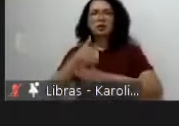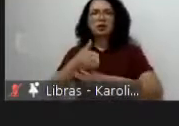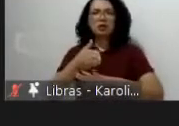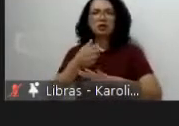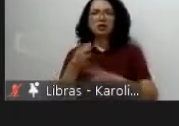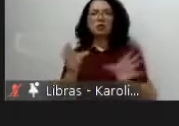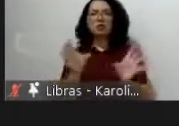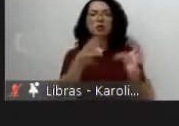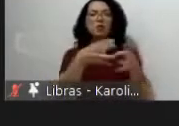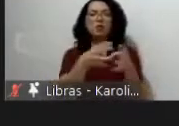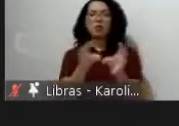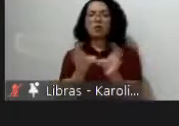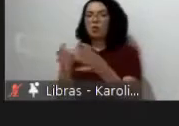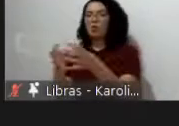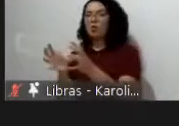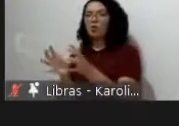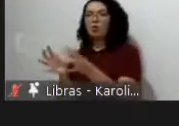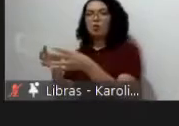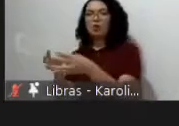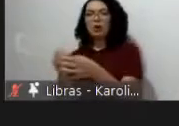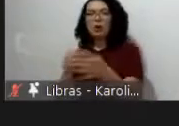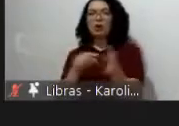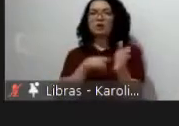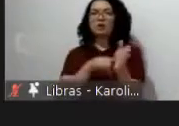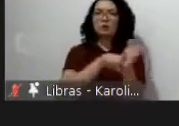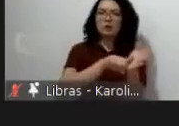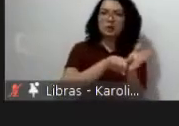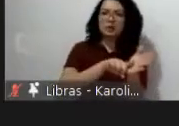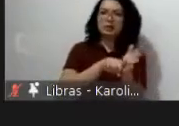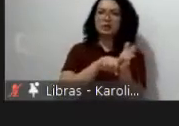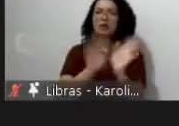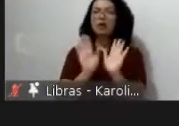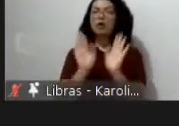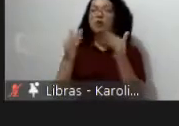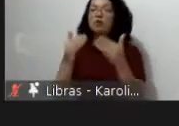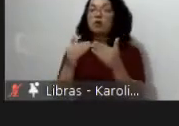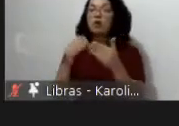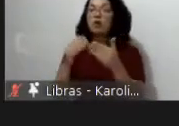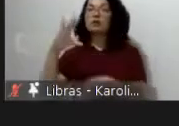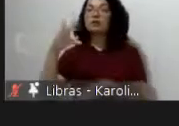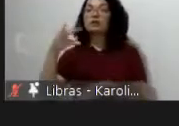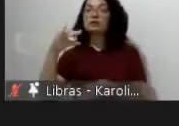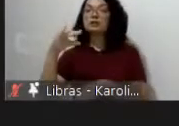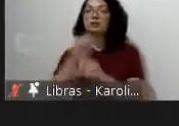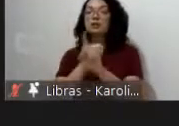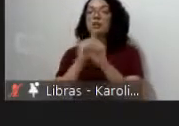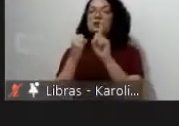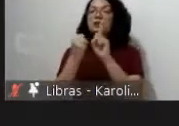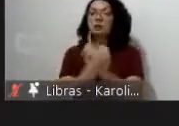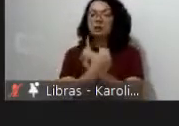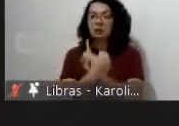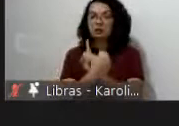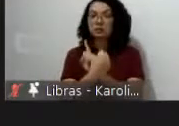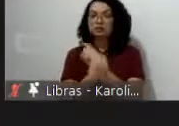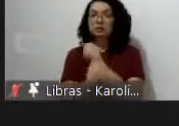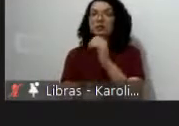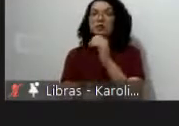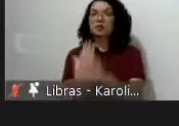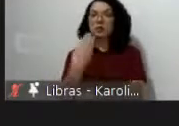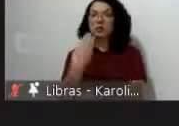voltados para a América Latina sobretudo na área de ciências sociais com a criação da própria Flaxo que eu também